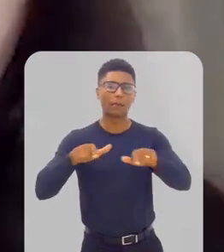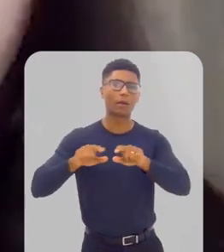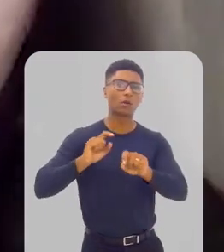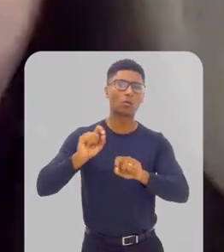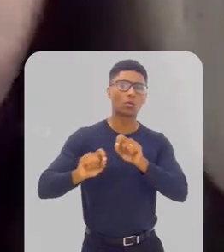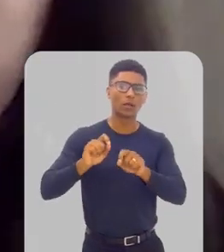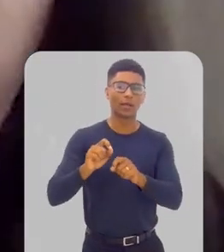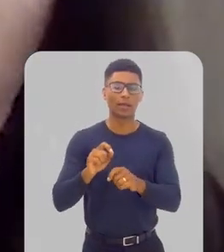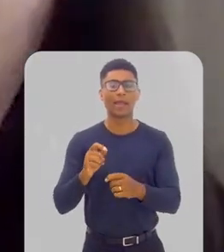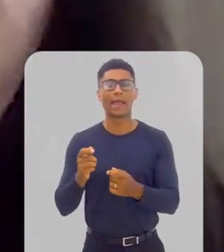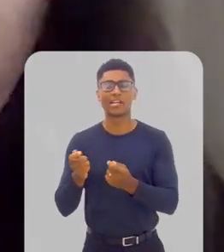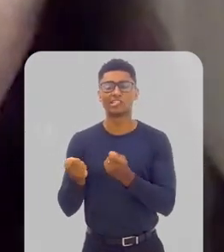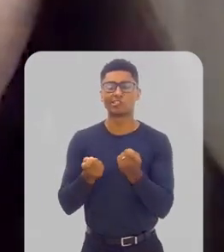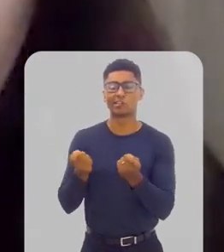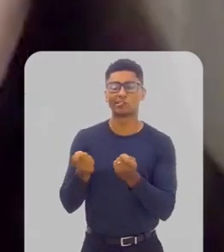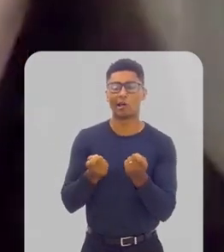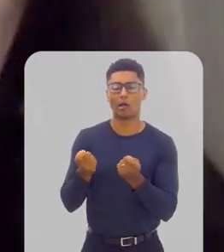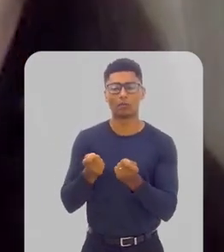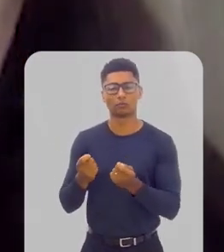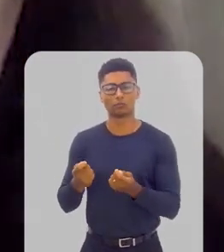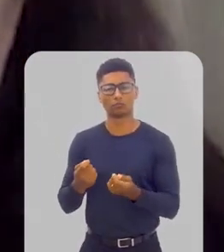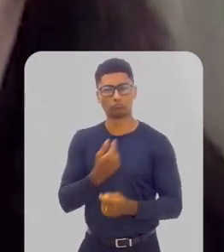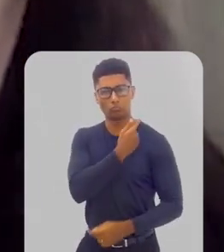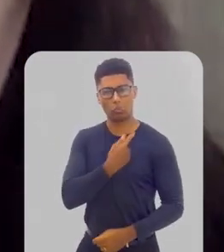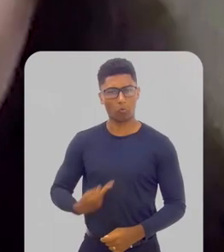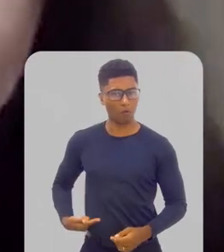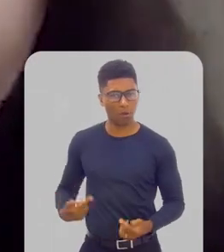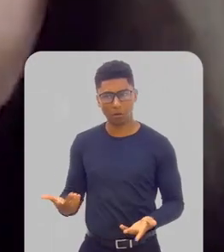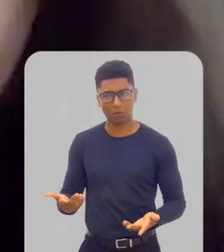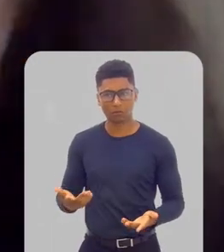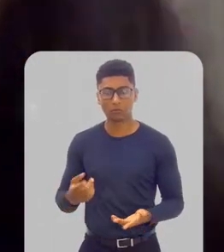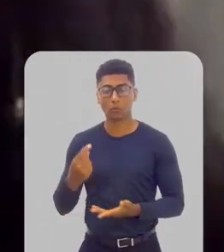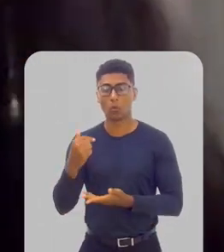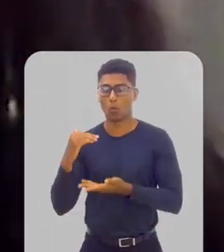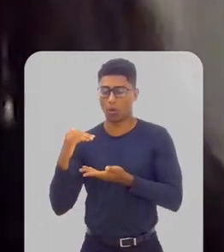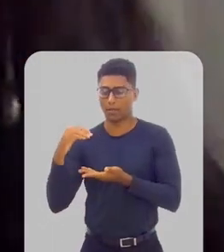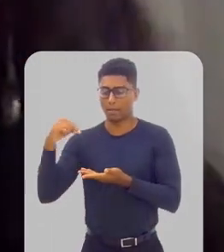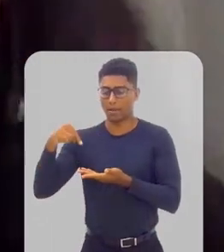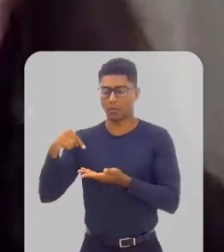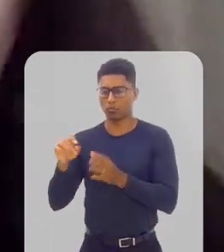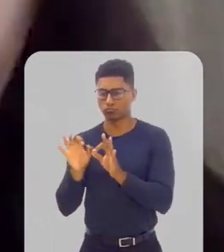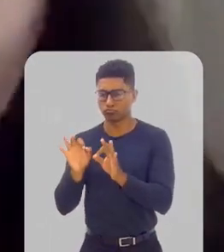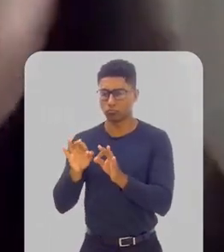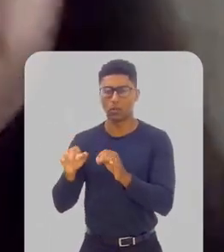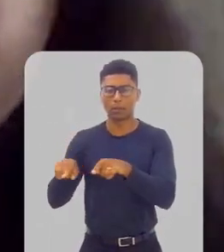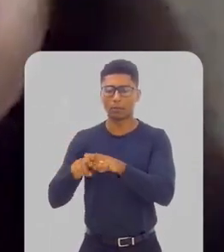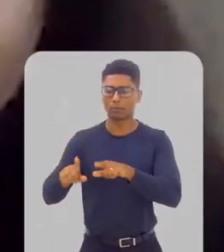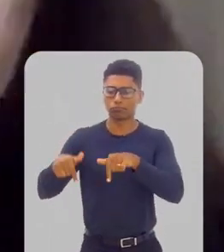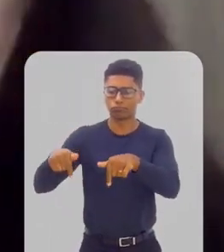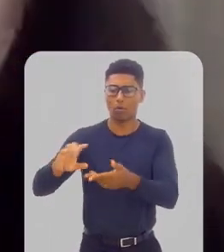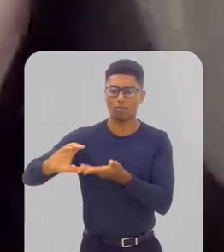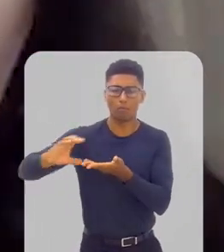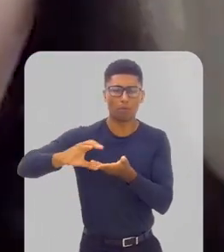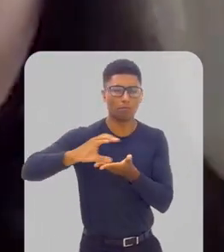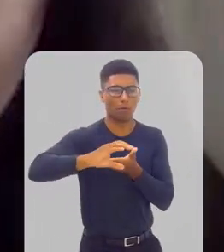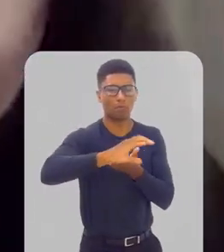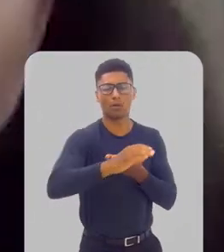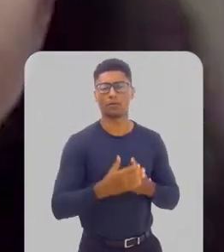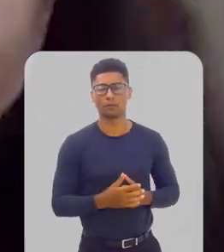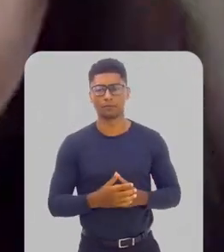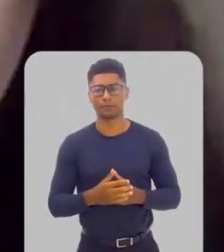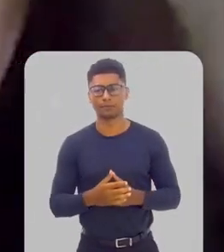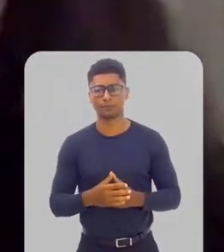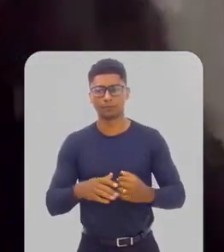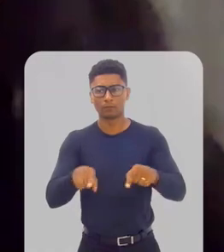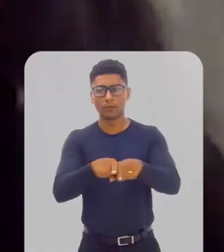ligadas à gestão governamental. Então, elaboração e execução do orçamento, elaboração e execução das